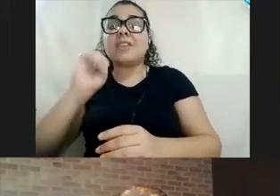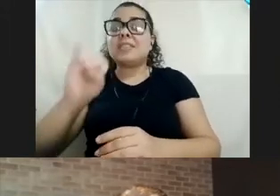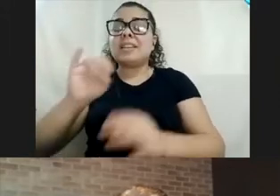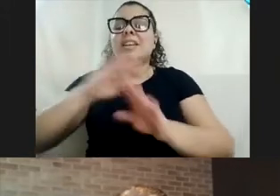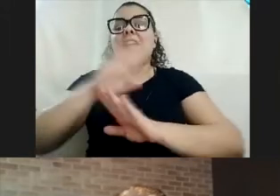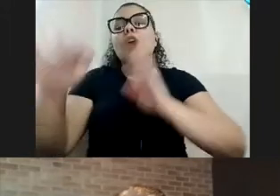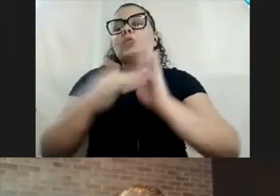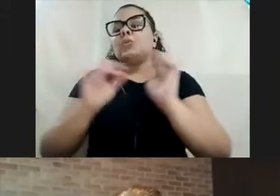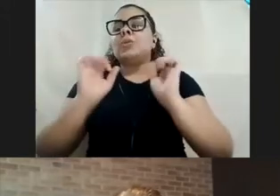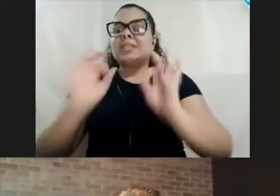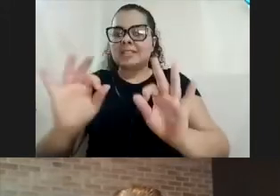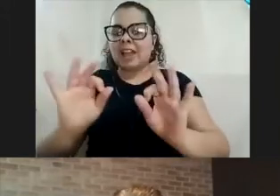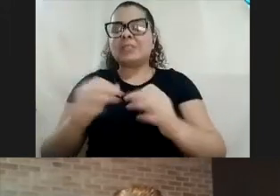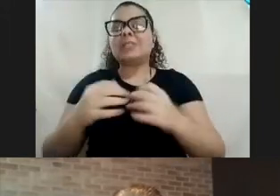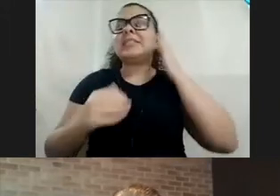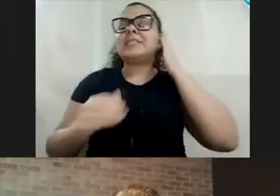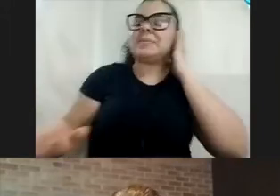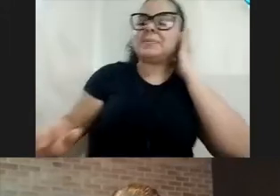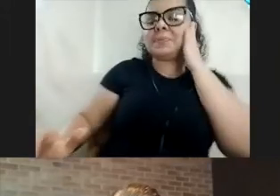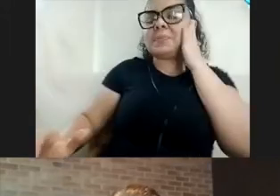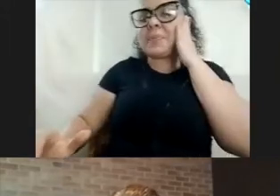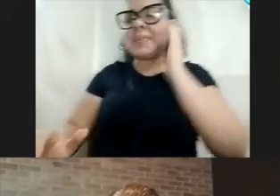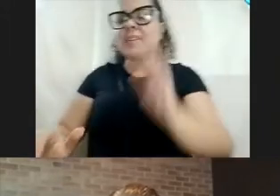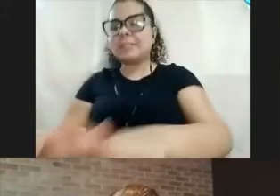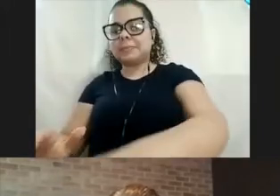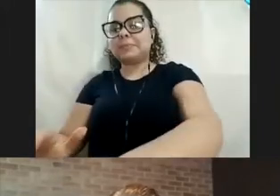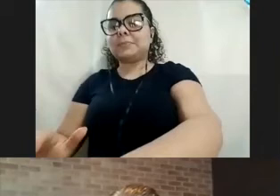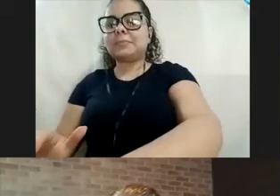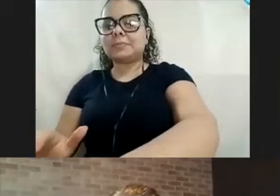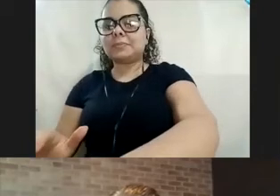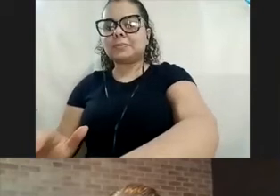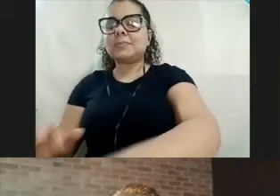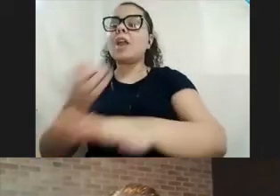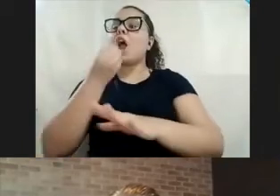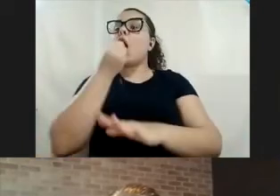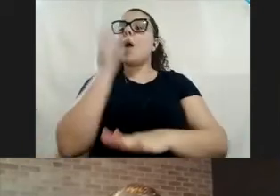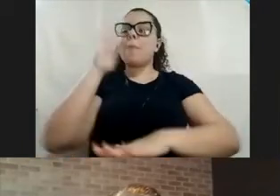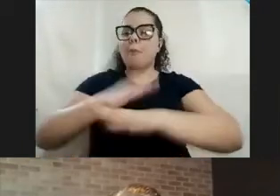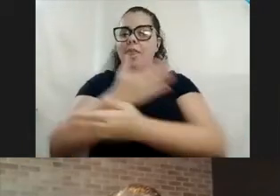microfone e desliga o microfone, né? Às vezes eu me enrolo. Boa tarde a todos.